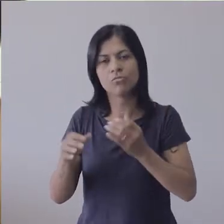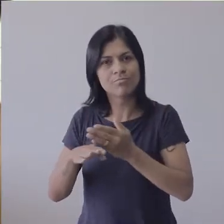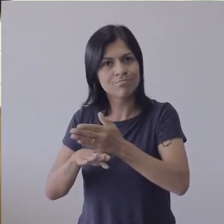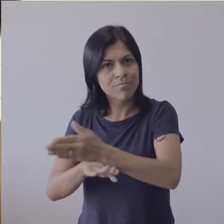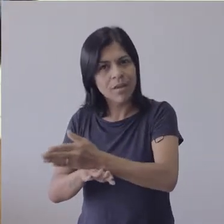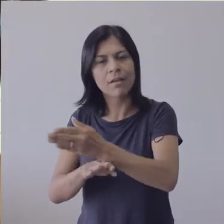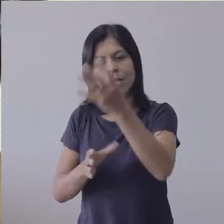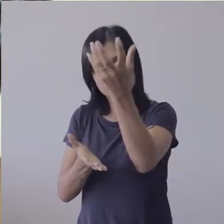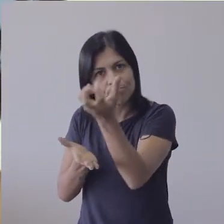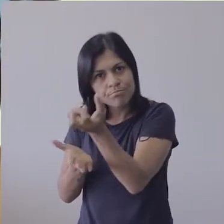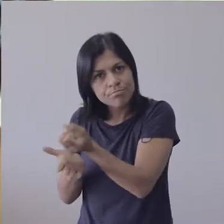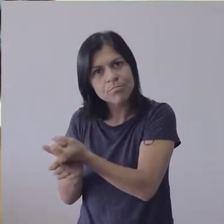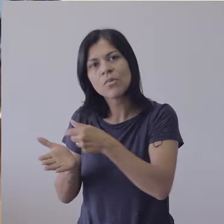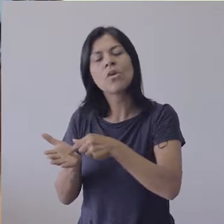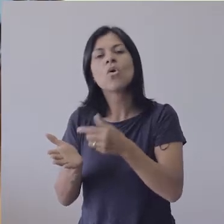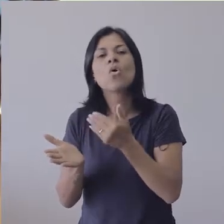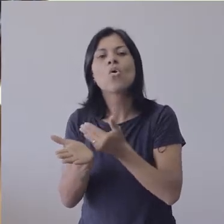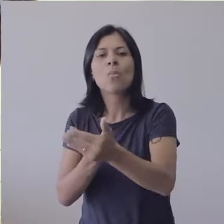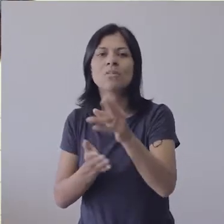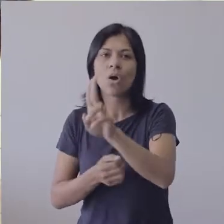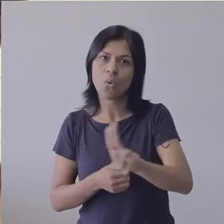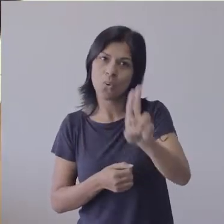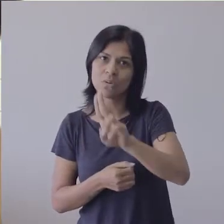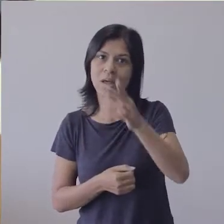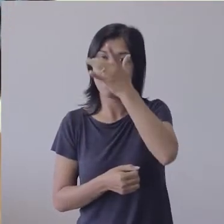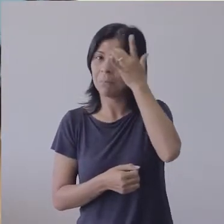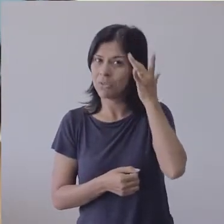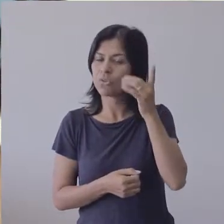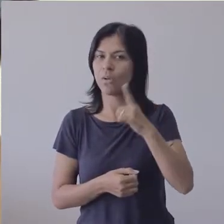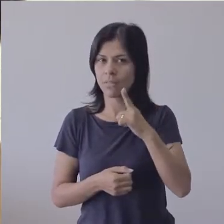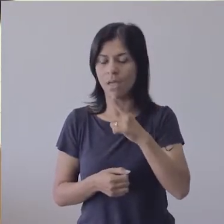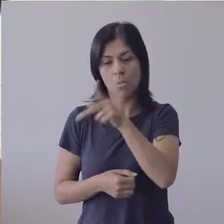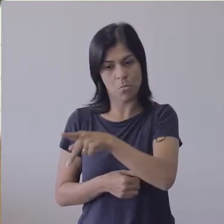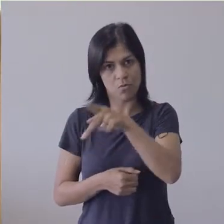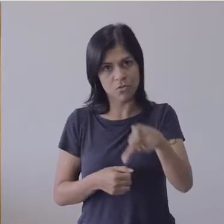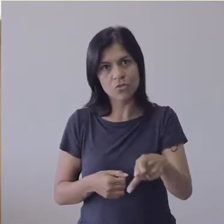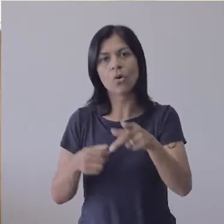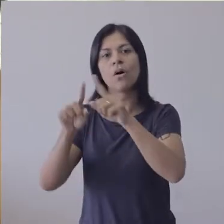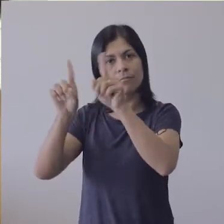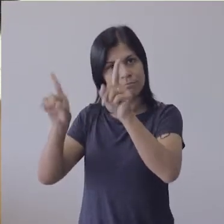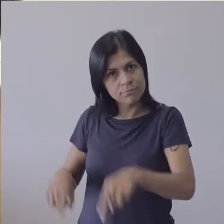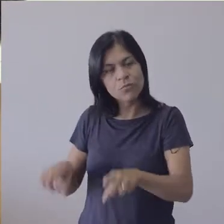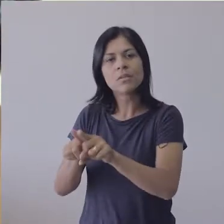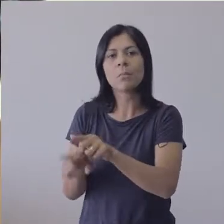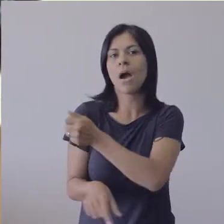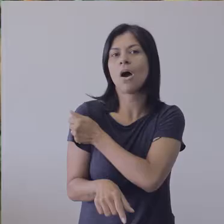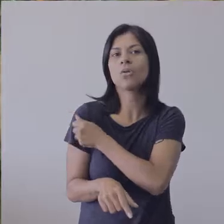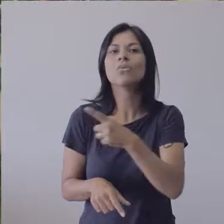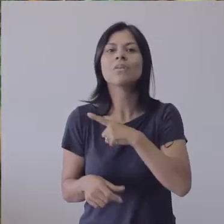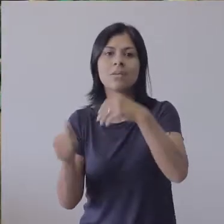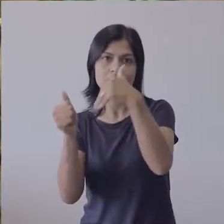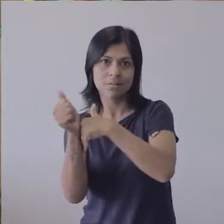fazer o download e utilizar o login único que professores, técnico-administrativos e estudantes da UFIS possuem.